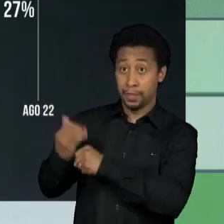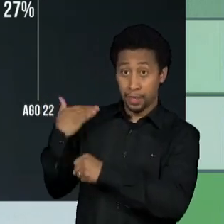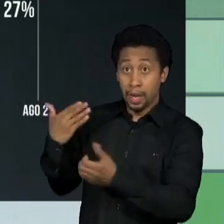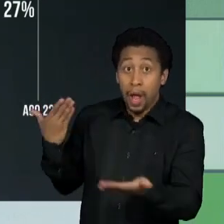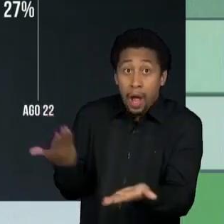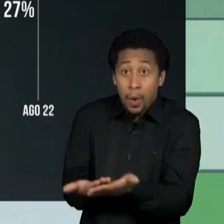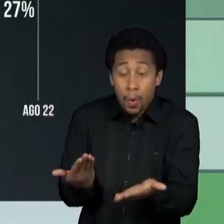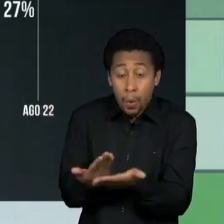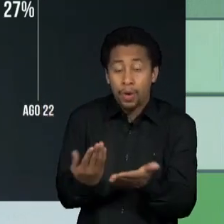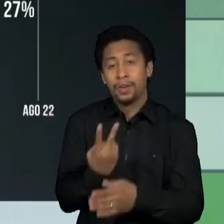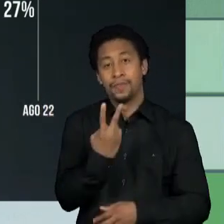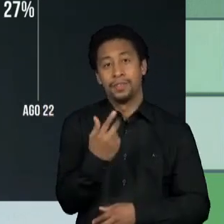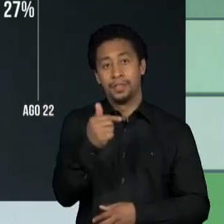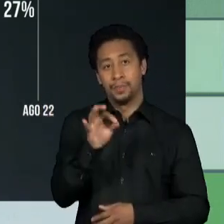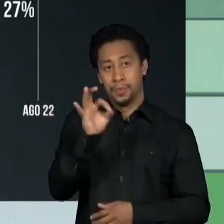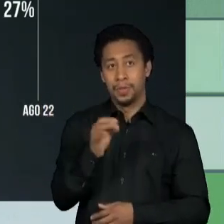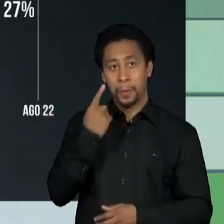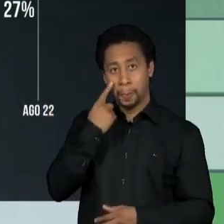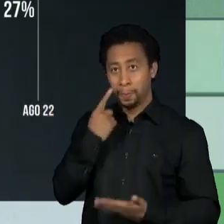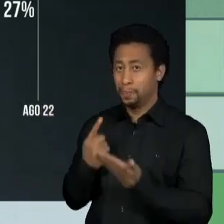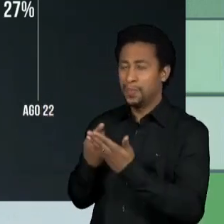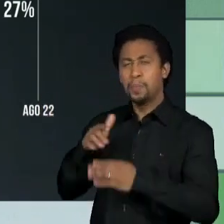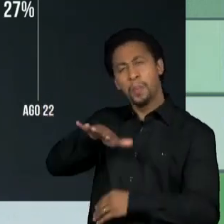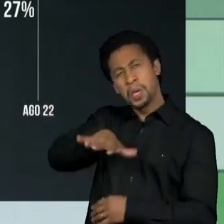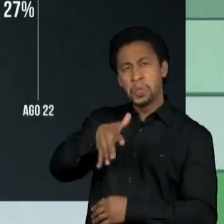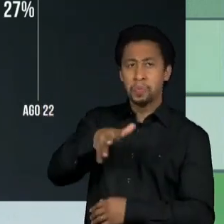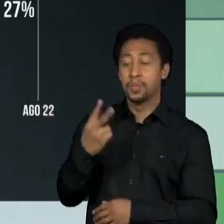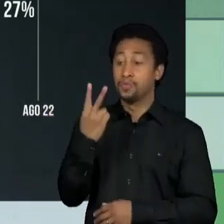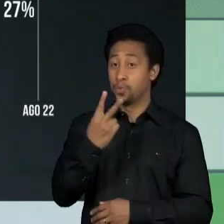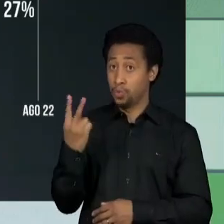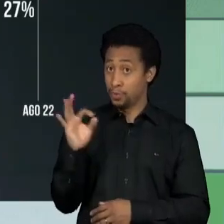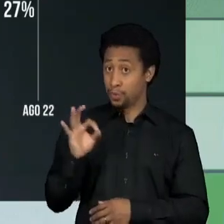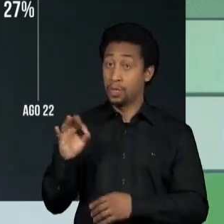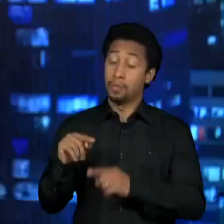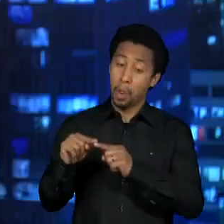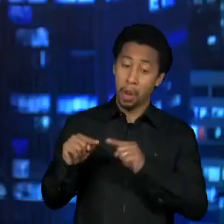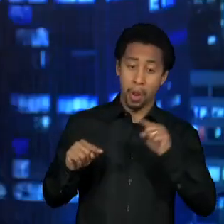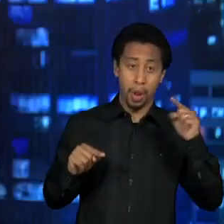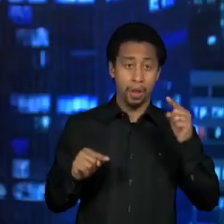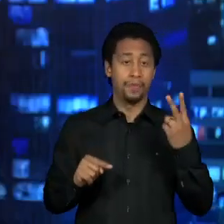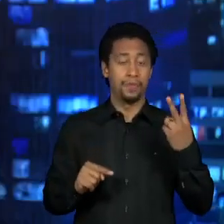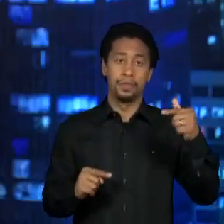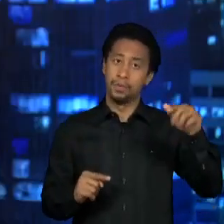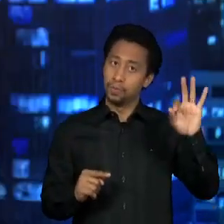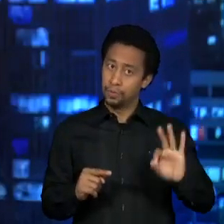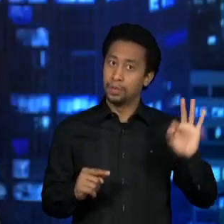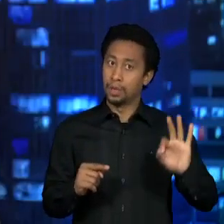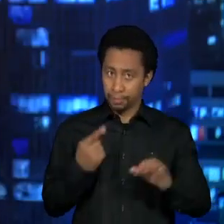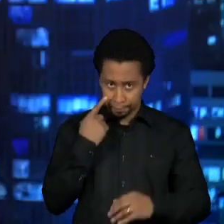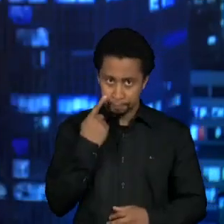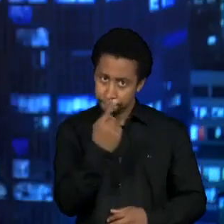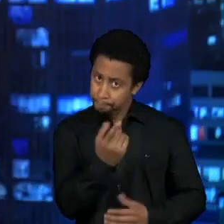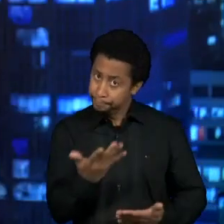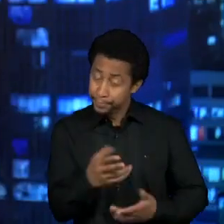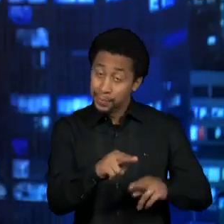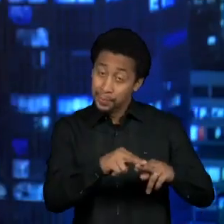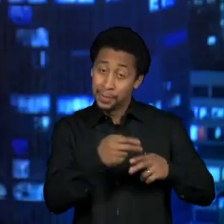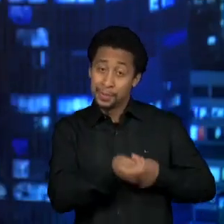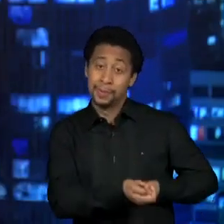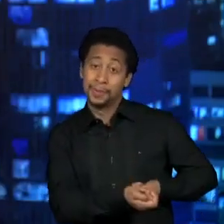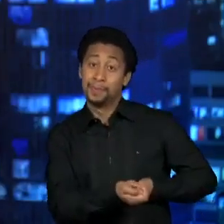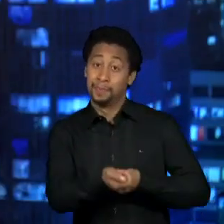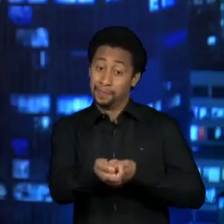agora. Já o índice de irregular oscilou de 22% para 27%. Está aí também um reflexo do efeito do